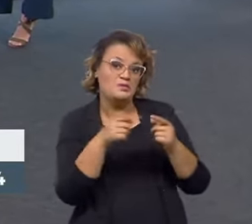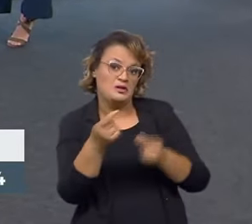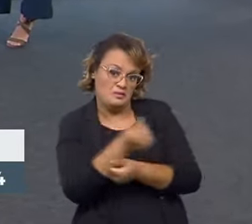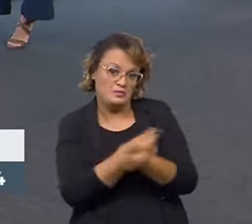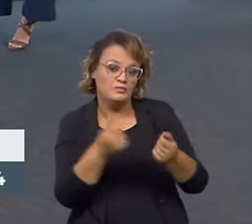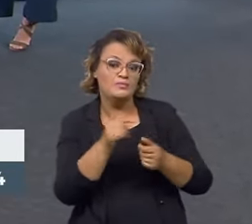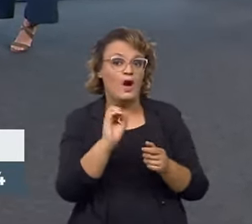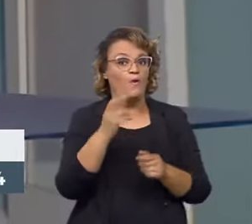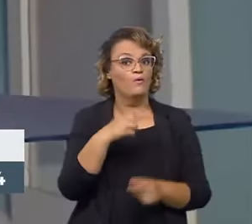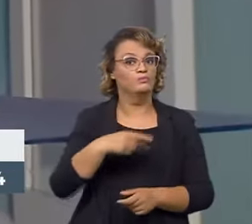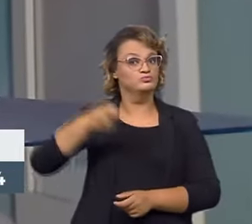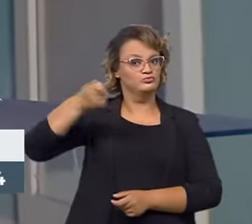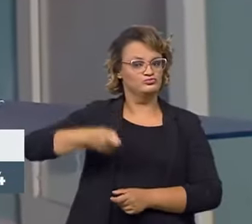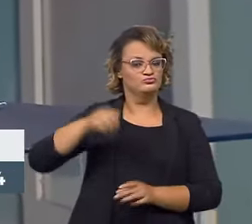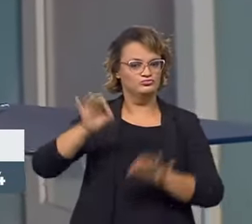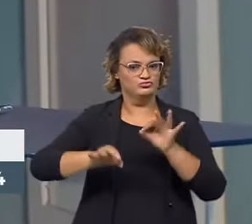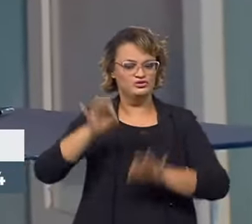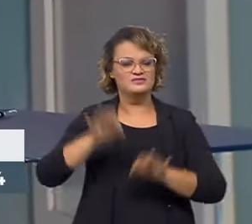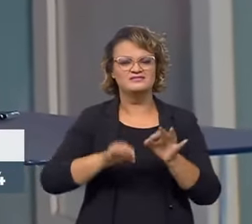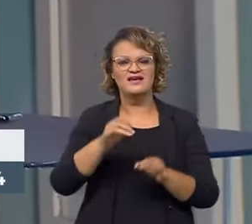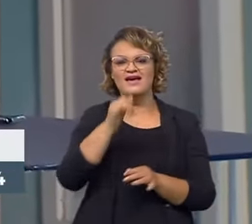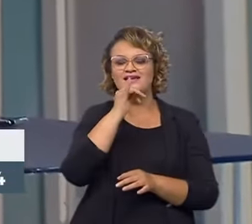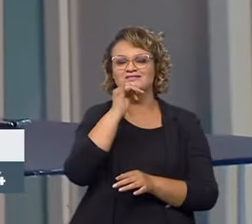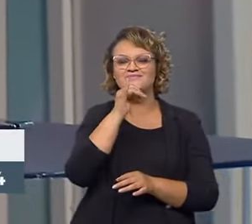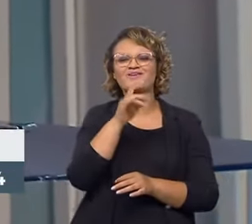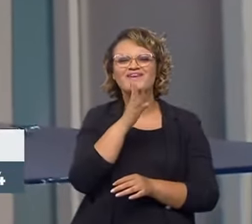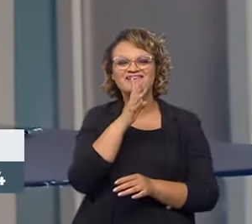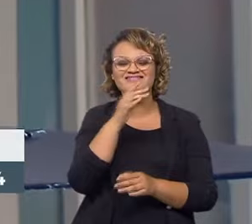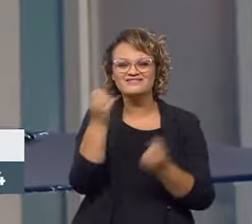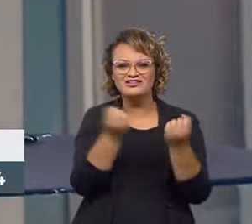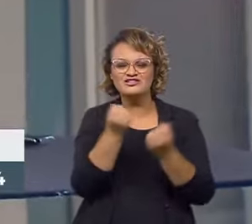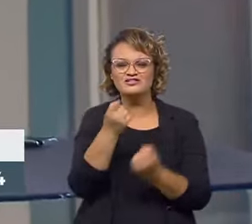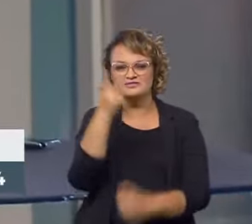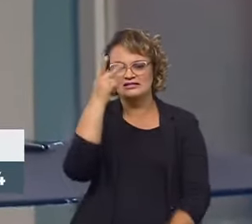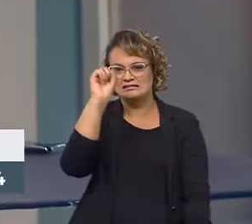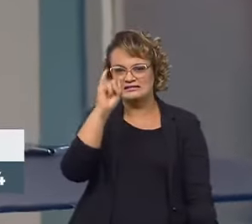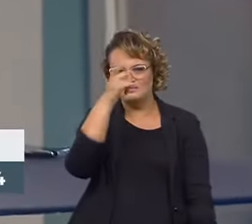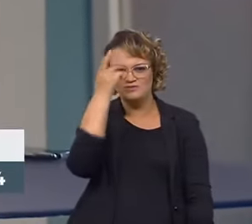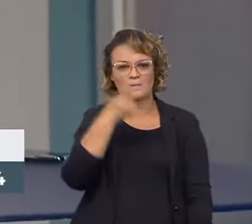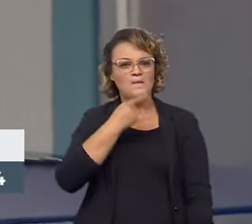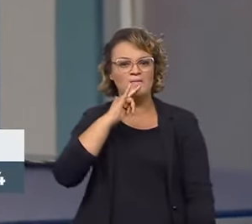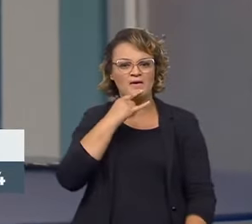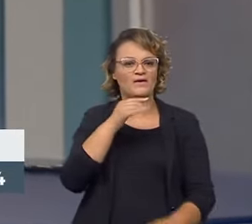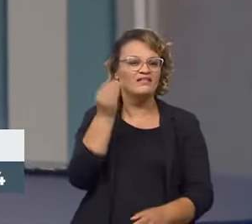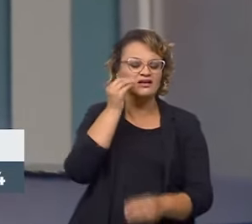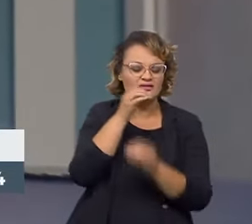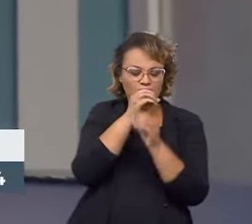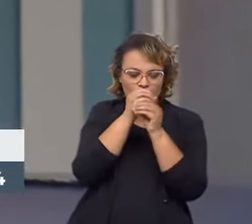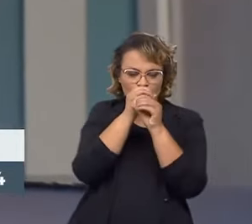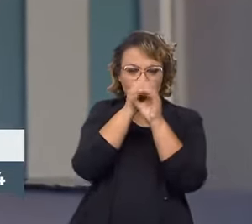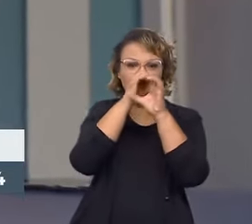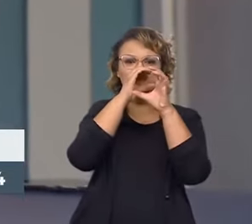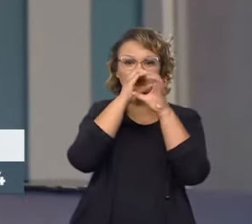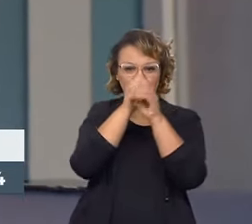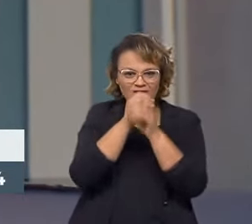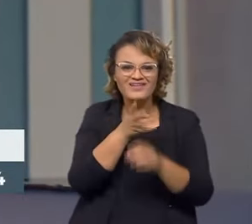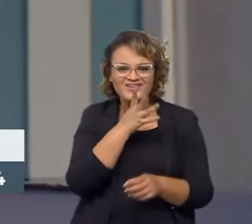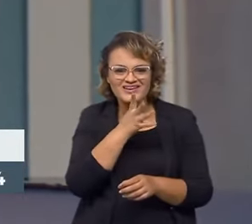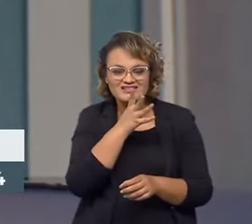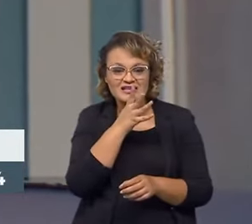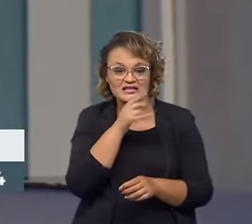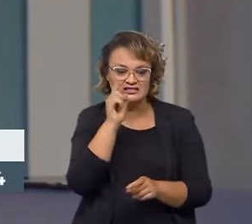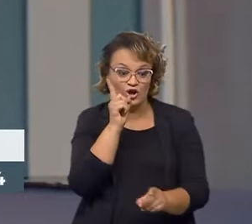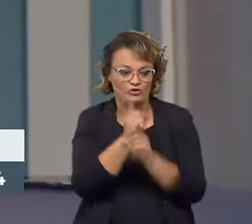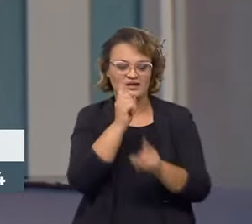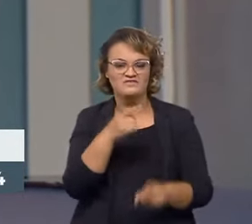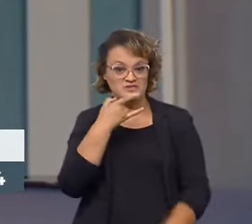até judicial. Então, por exemplo, o popular bafômetro, né? Se você for pego no bafômetro numa blitz, você vai responder a processo judicial.